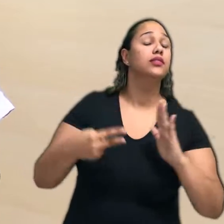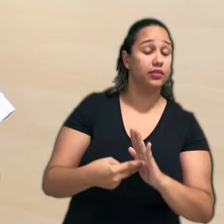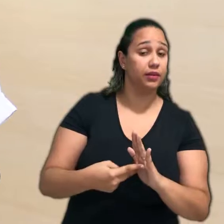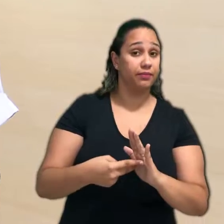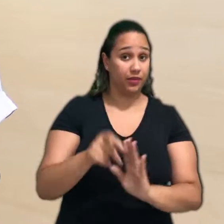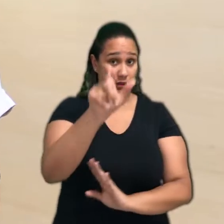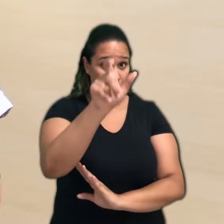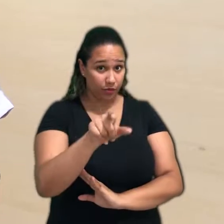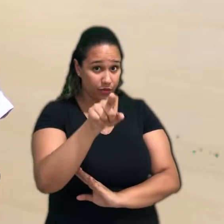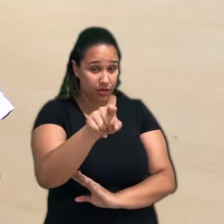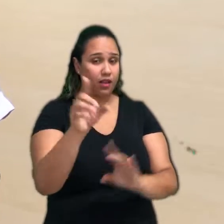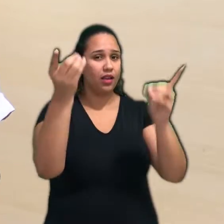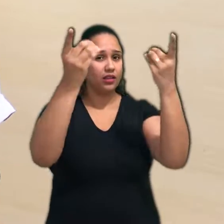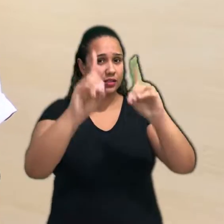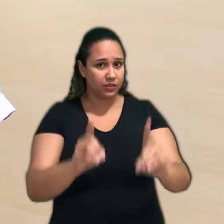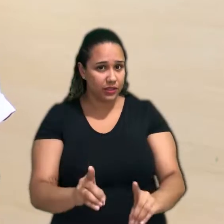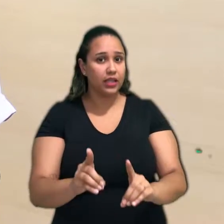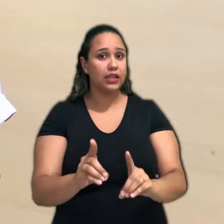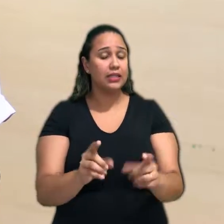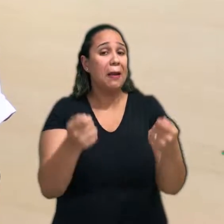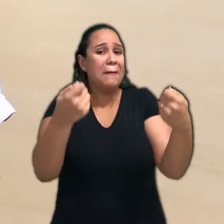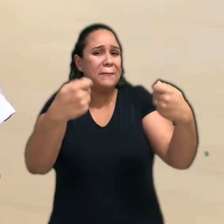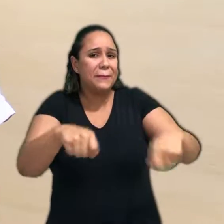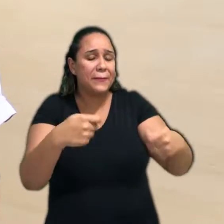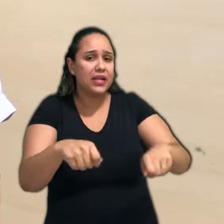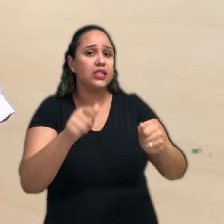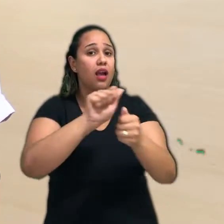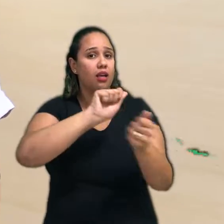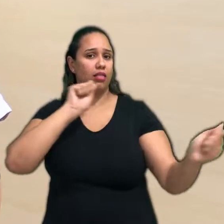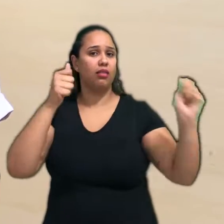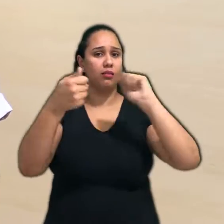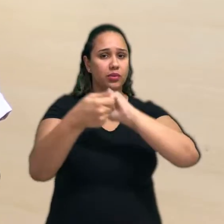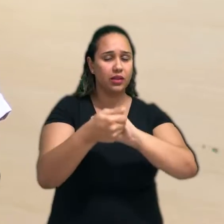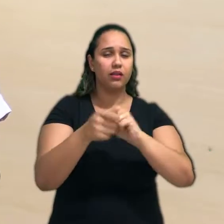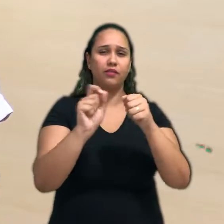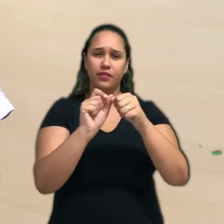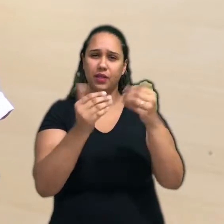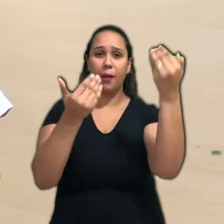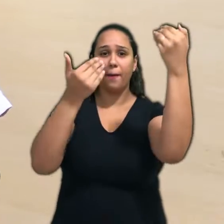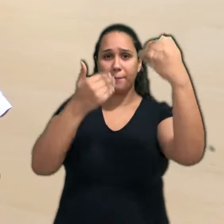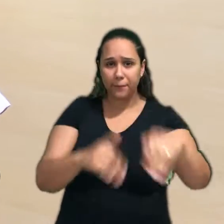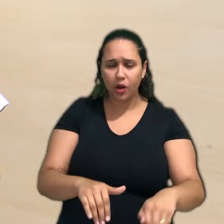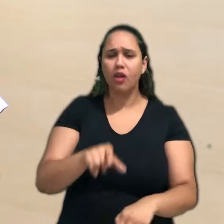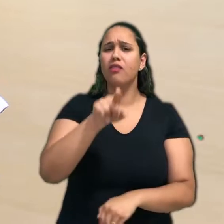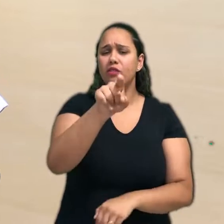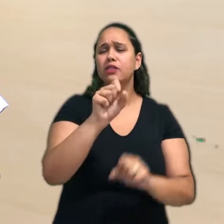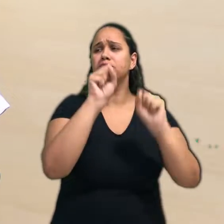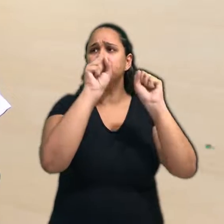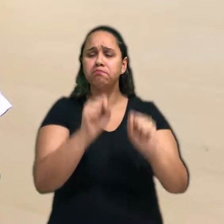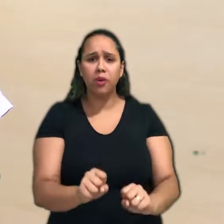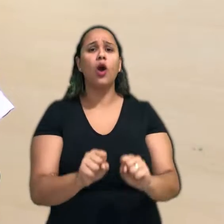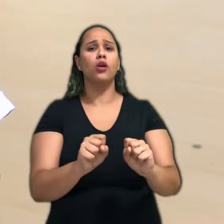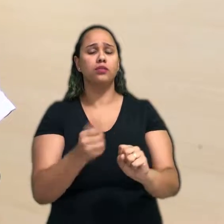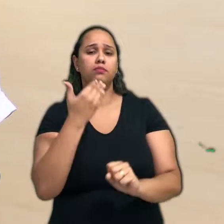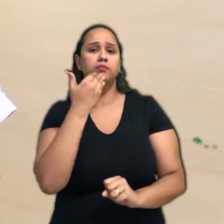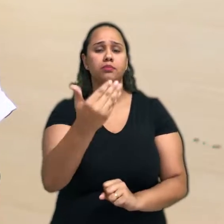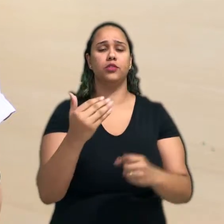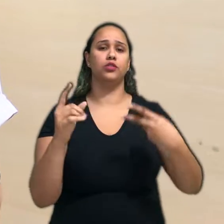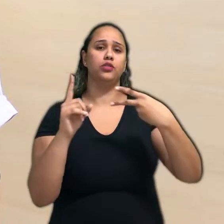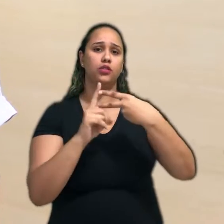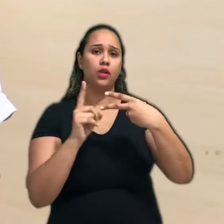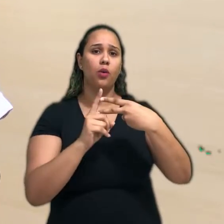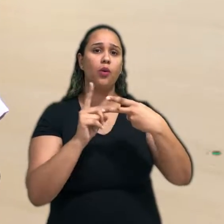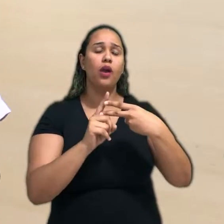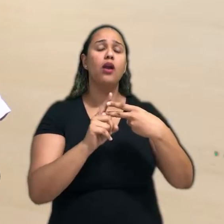Significa que se você é uma pessoa com deficiência e tem a necessidade de um atendimento especializado, você pode e deve requerir à Universidade